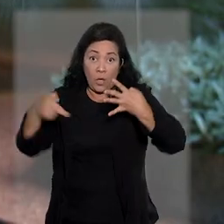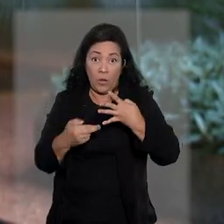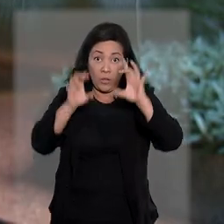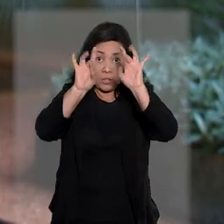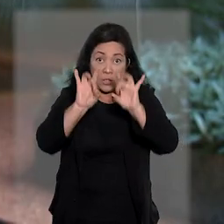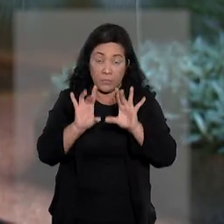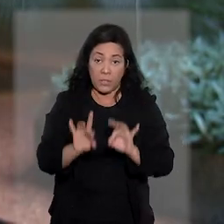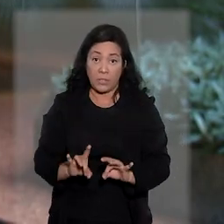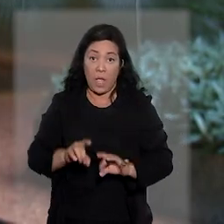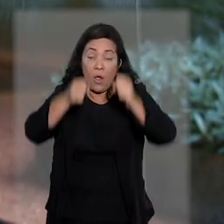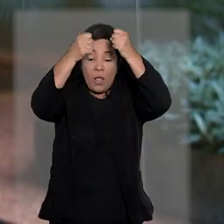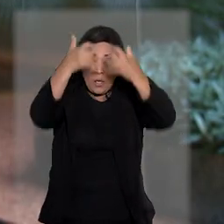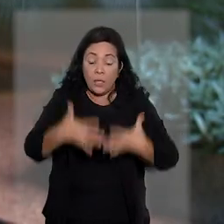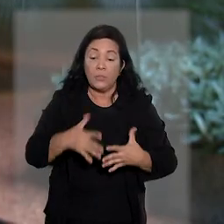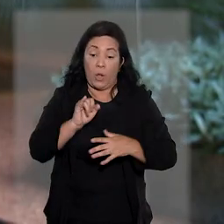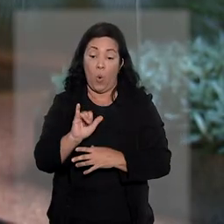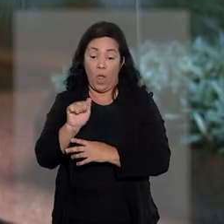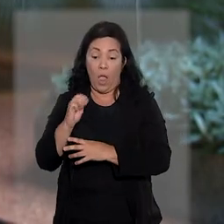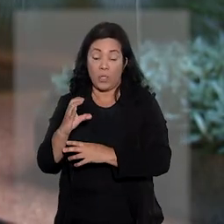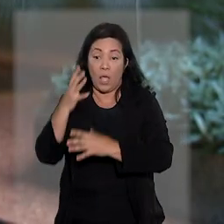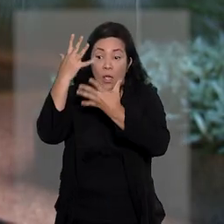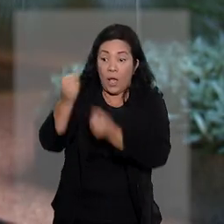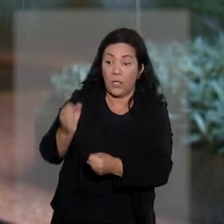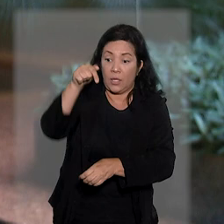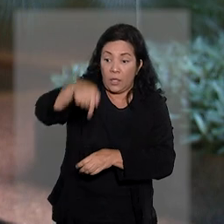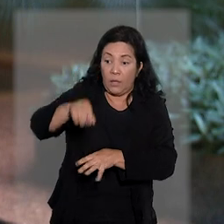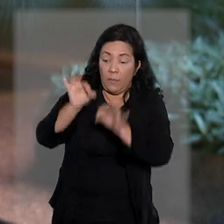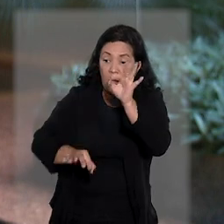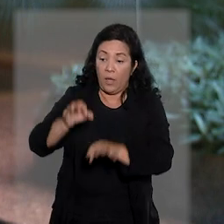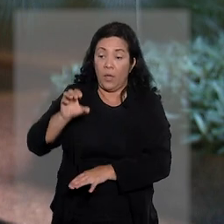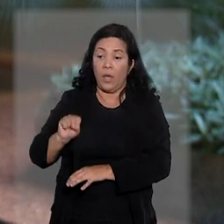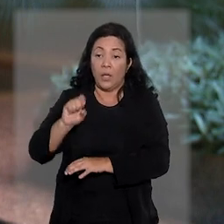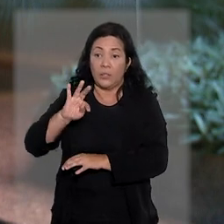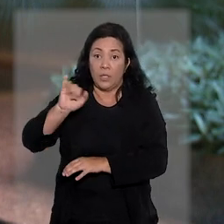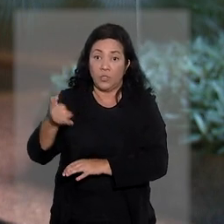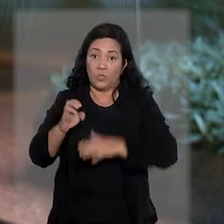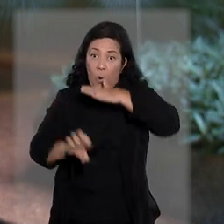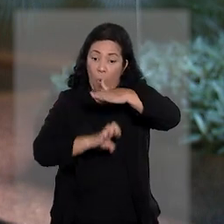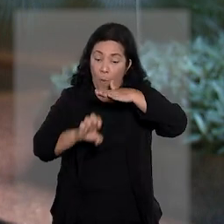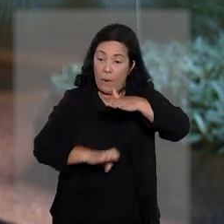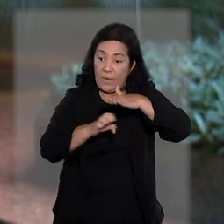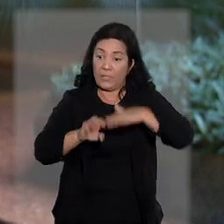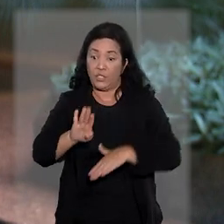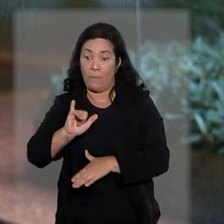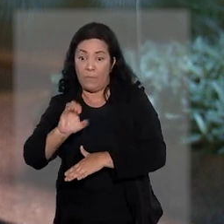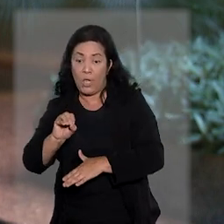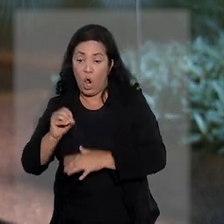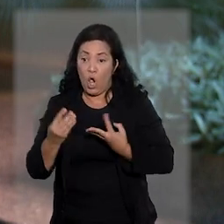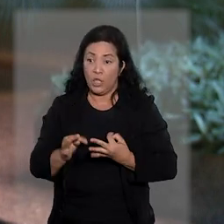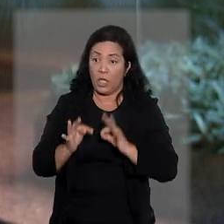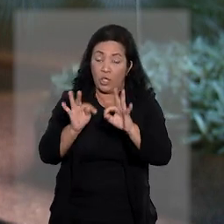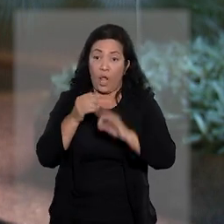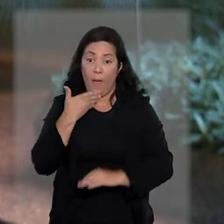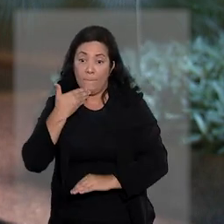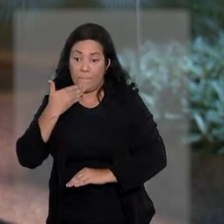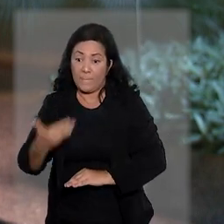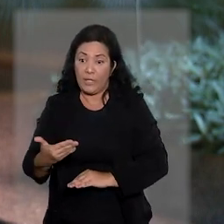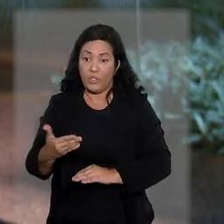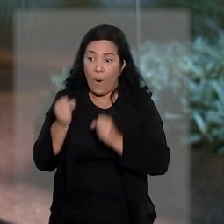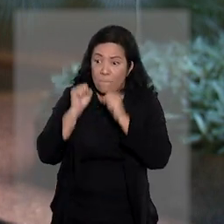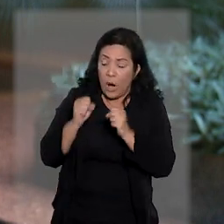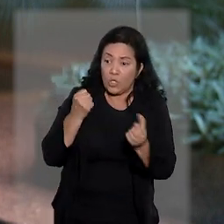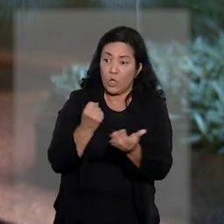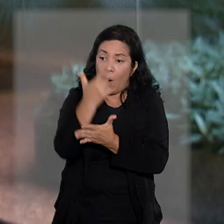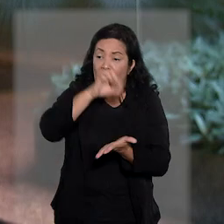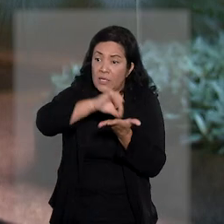especial que motivou a admissão do IAC no STJ foi interposto por uma empresa de biotecnologia que pediu autorização